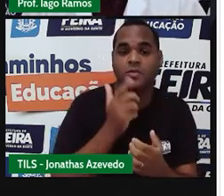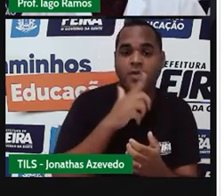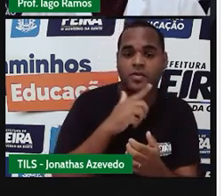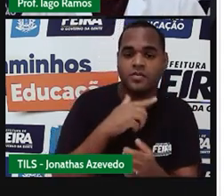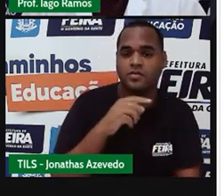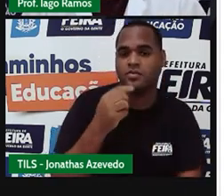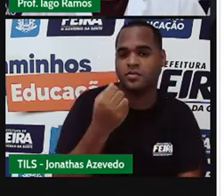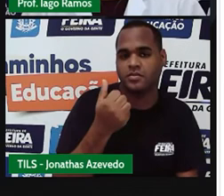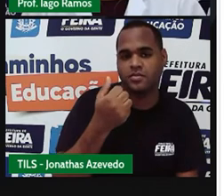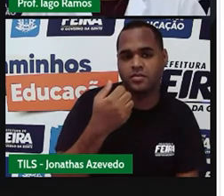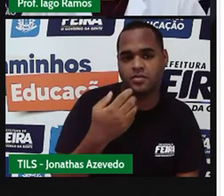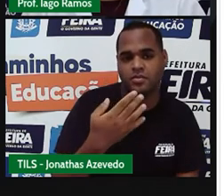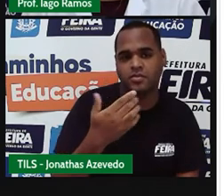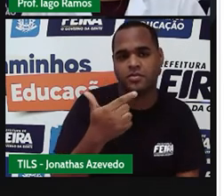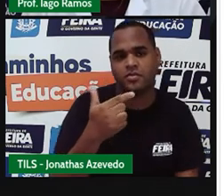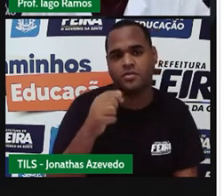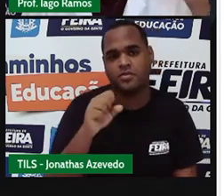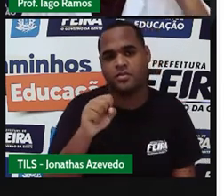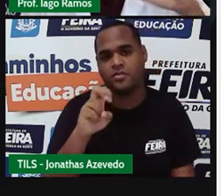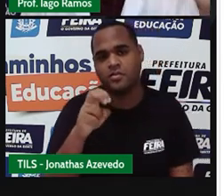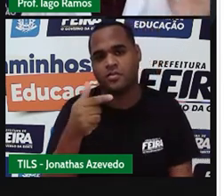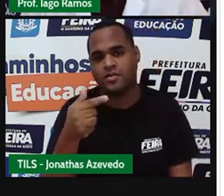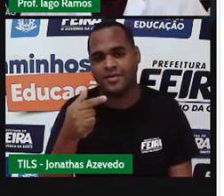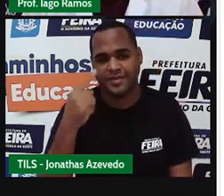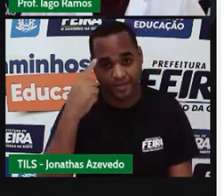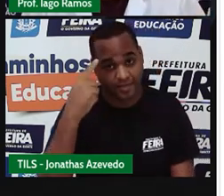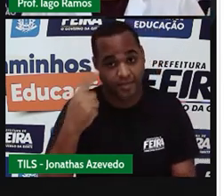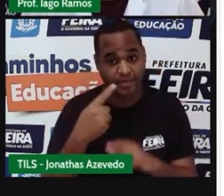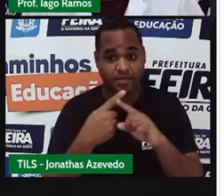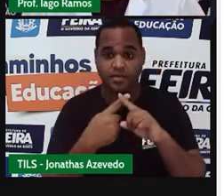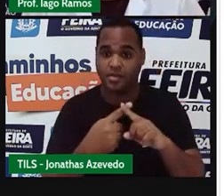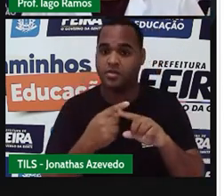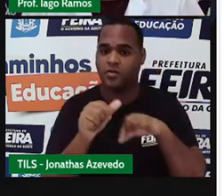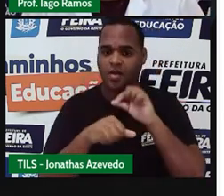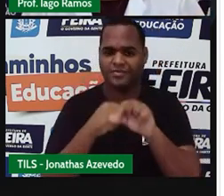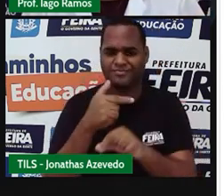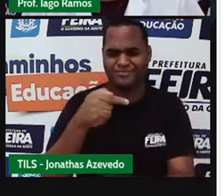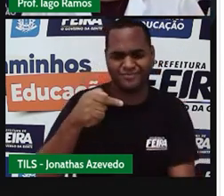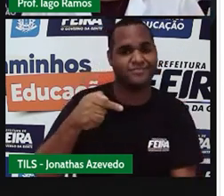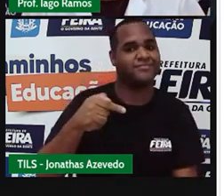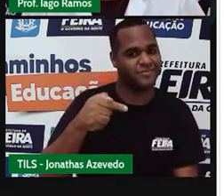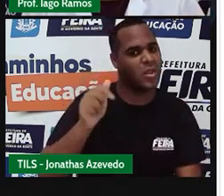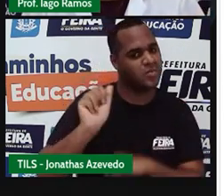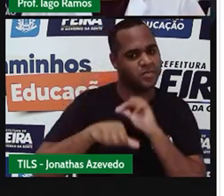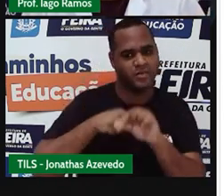.857 por 7, aí a coisa já começa a mudar. Tá bom?